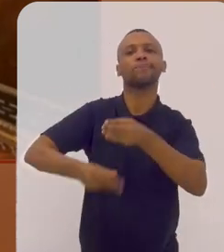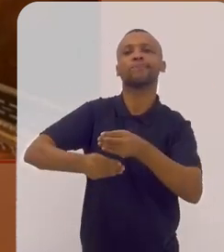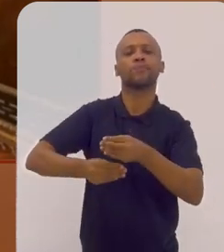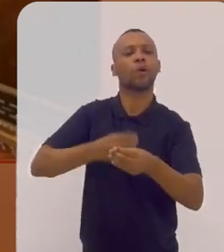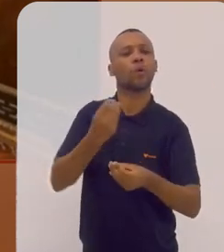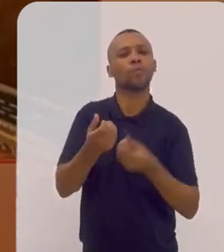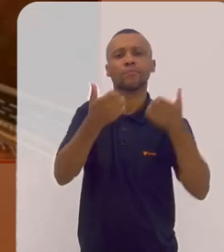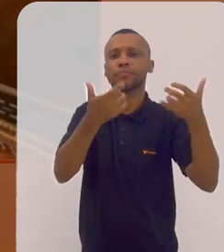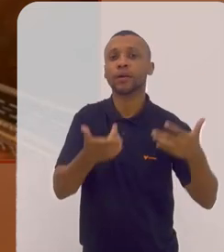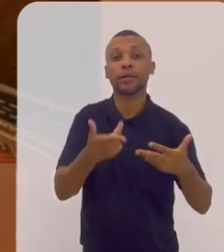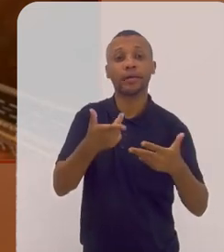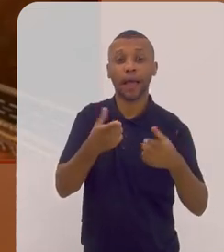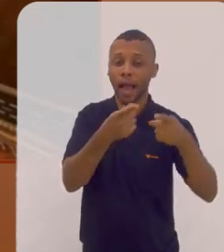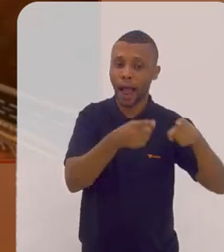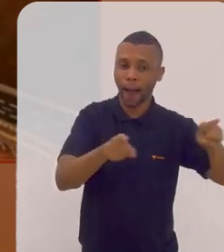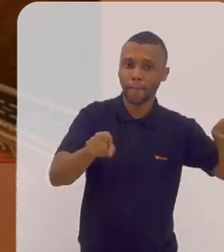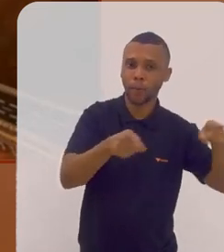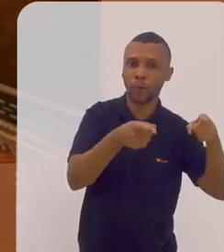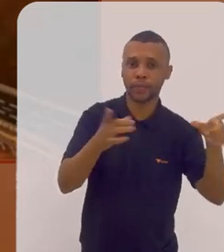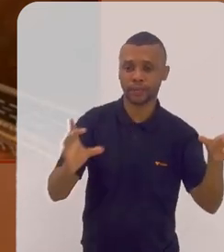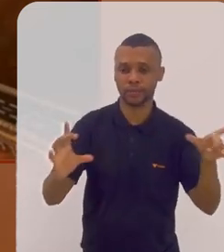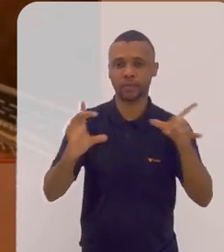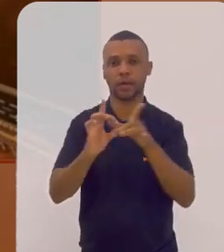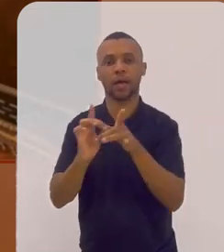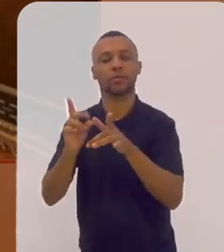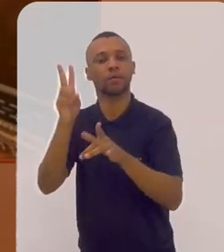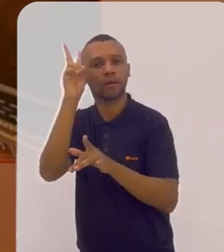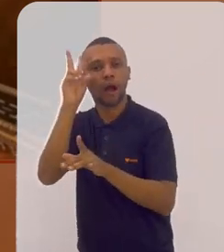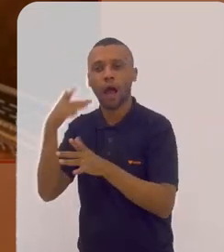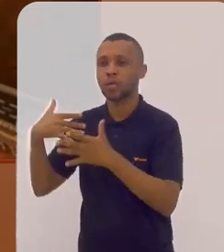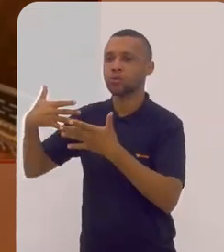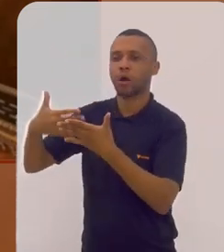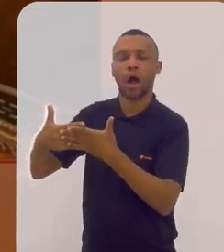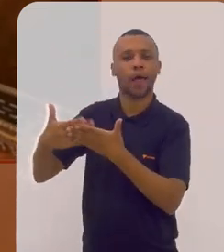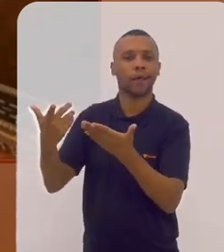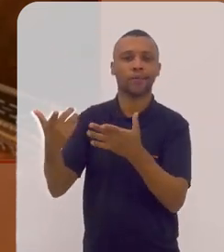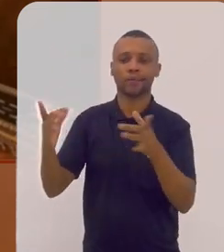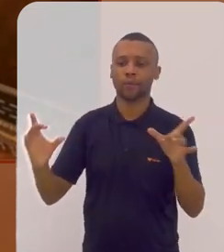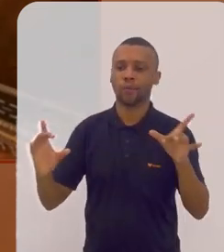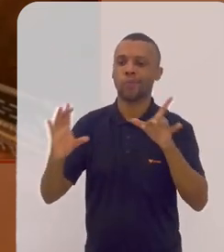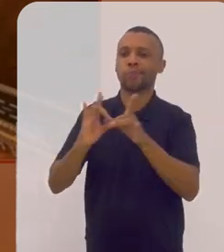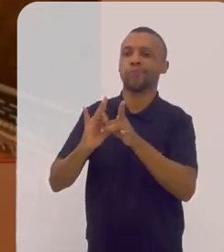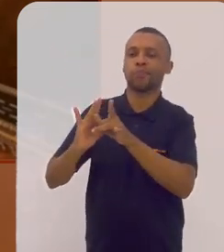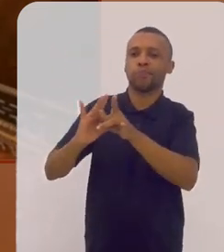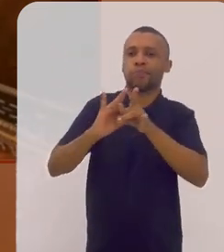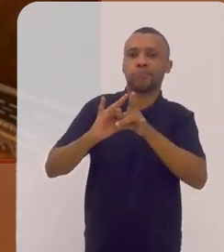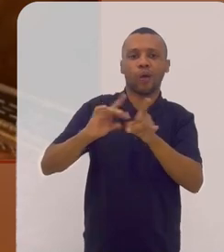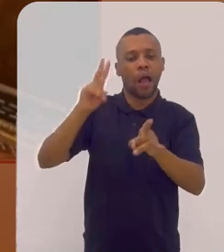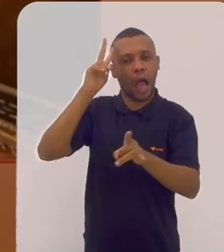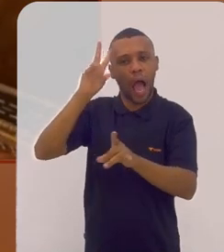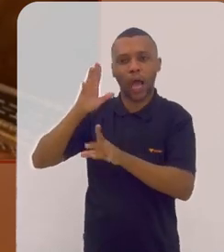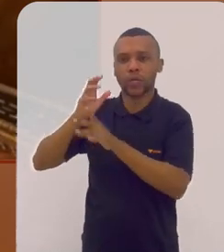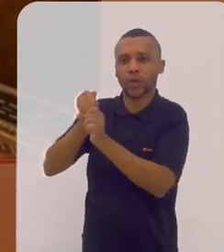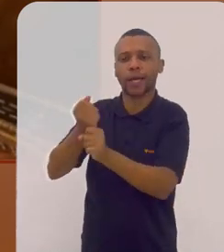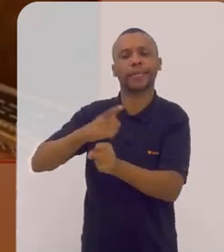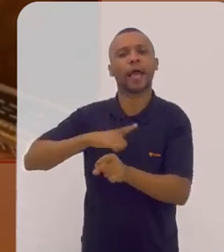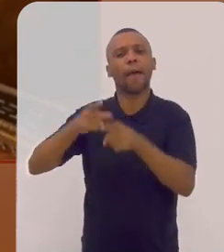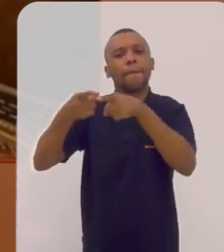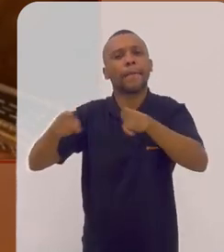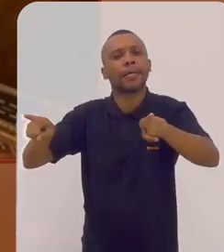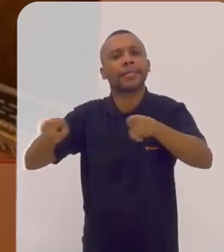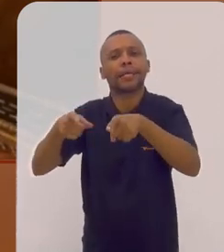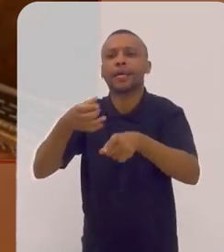você falou Natália a música e a história são dissociados então a história tem uma trilha sonora